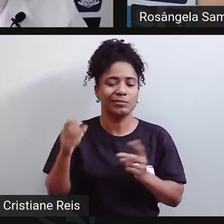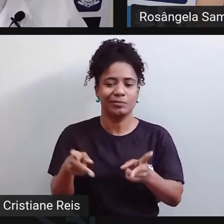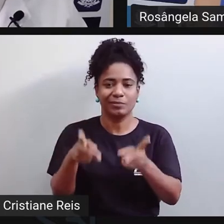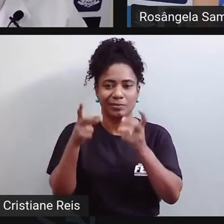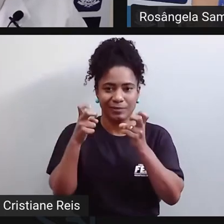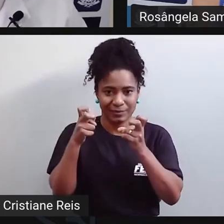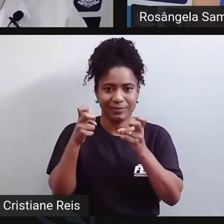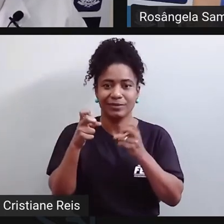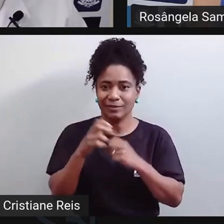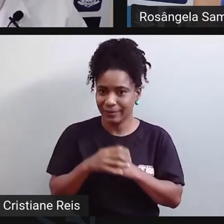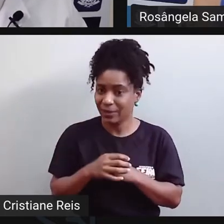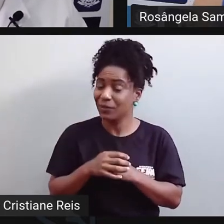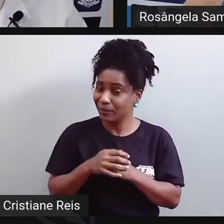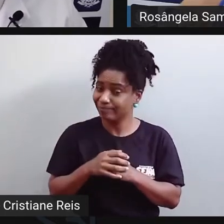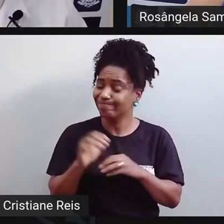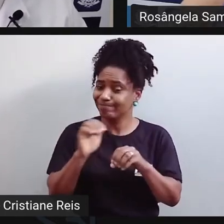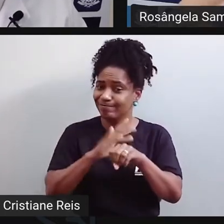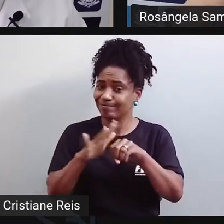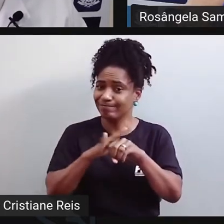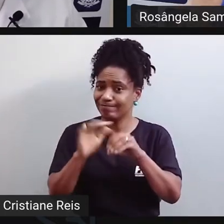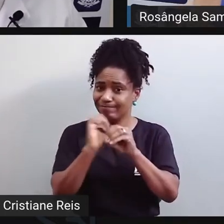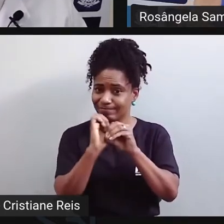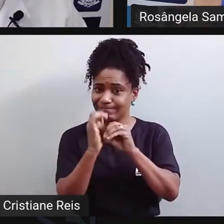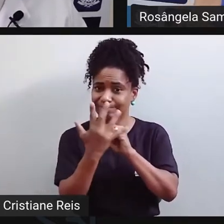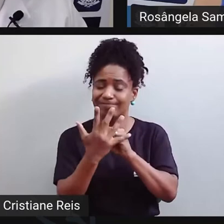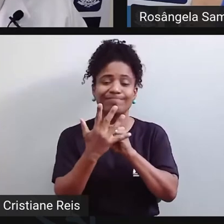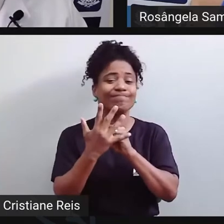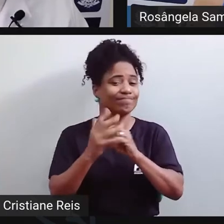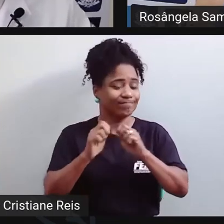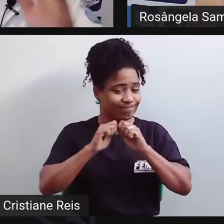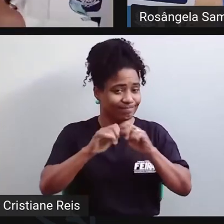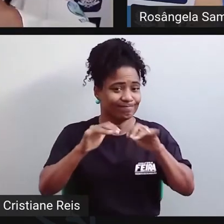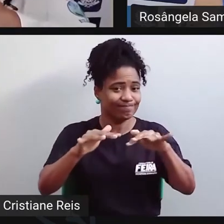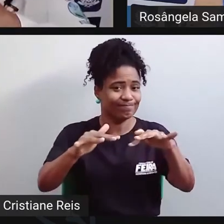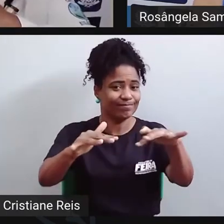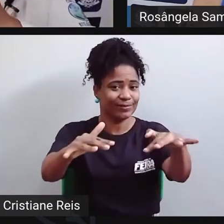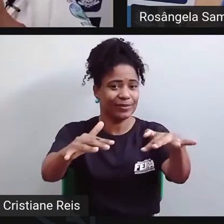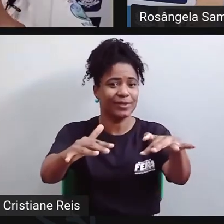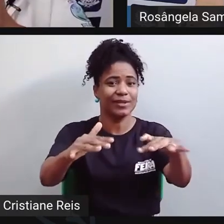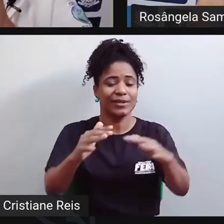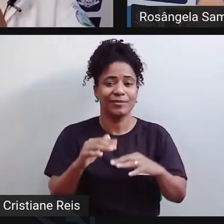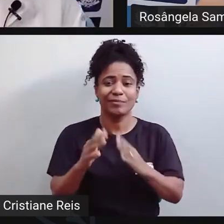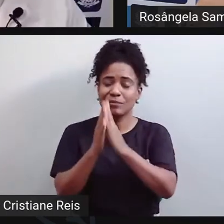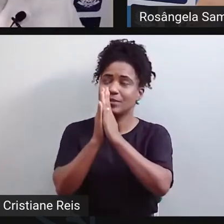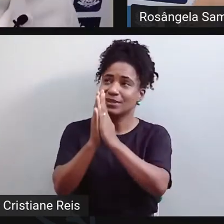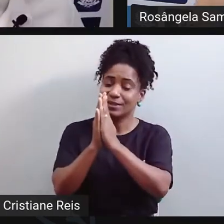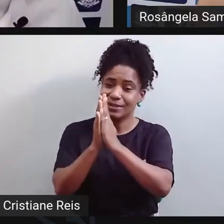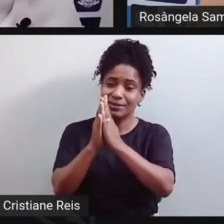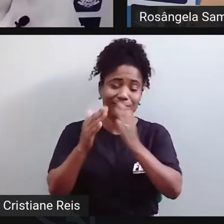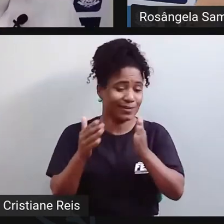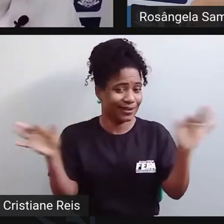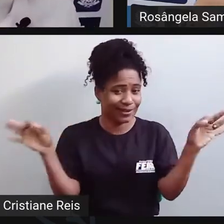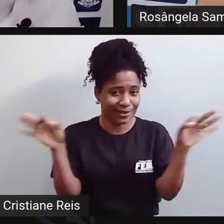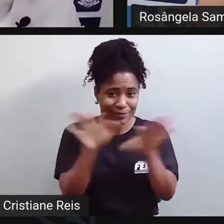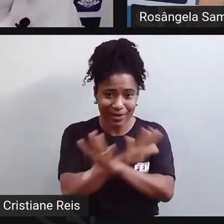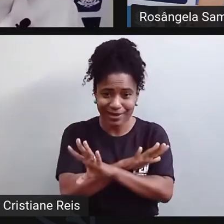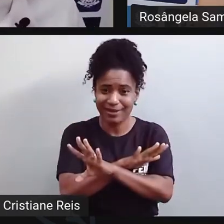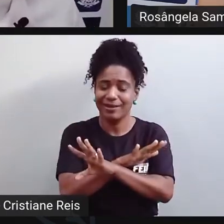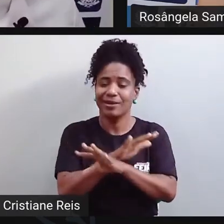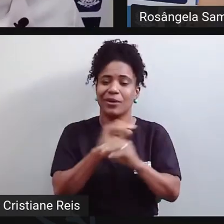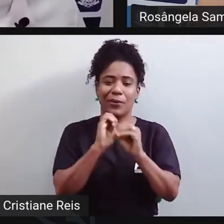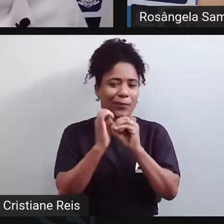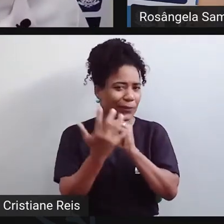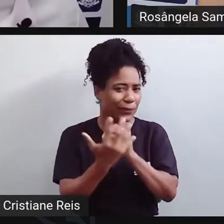passando ainda, né, infelizmente, eu espero que esteja acabando, mas nós estamos além mesmo. A gente está